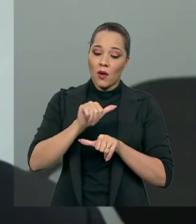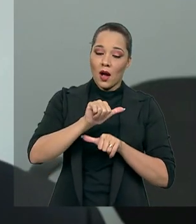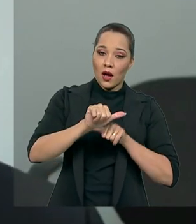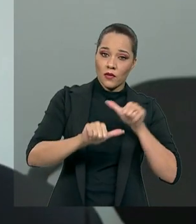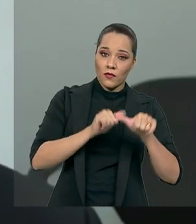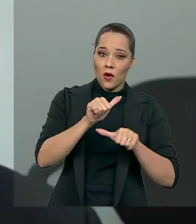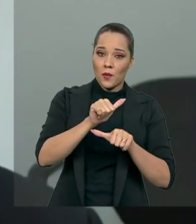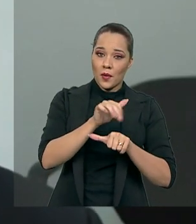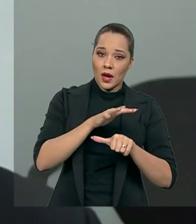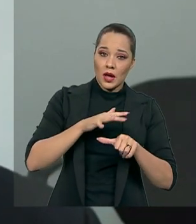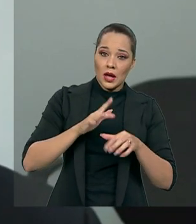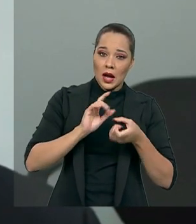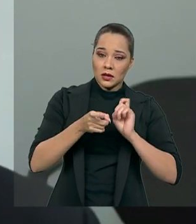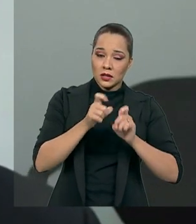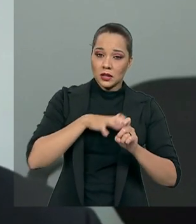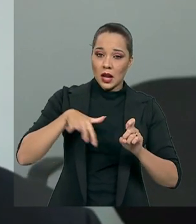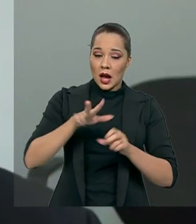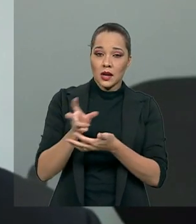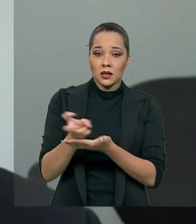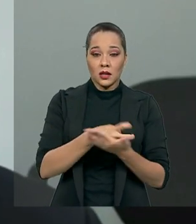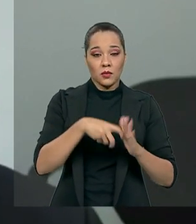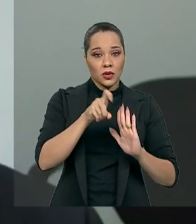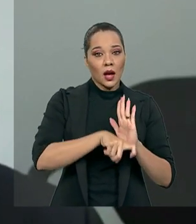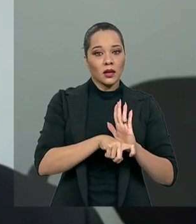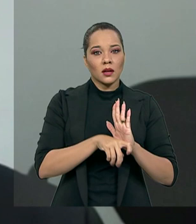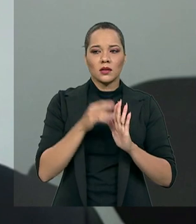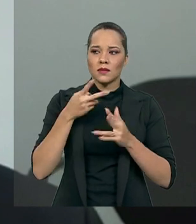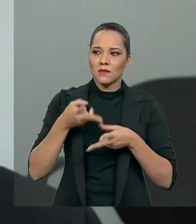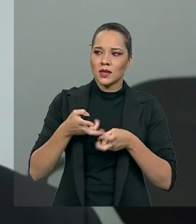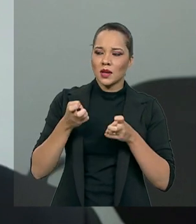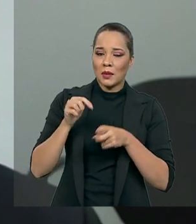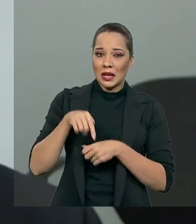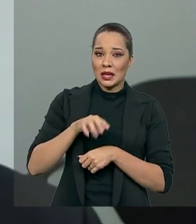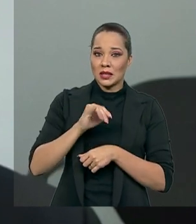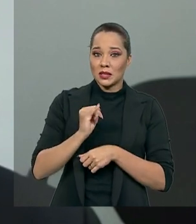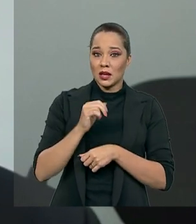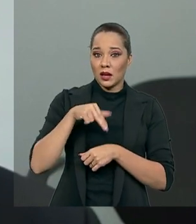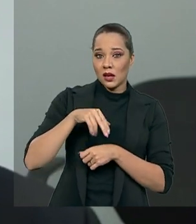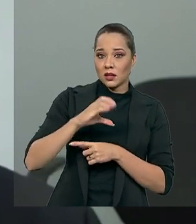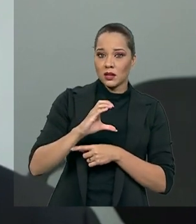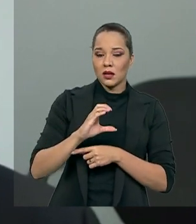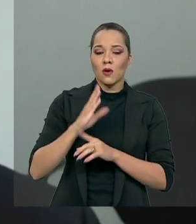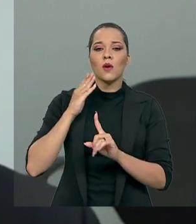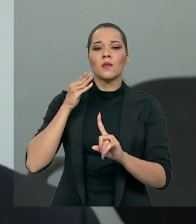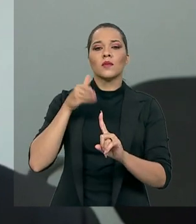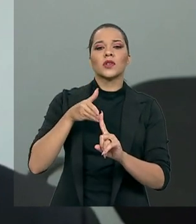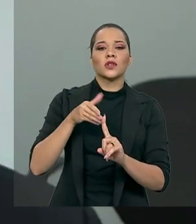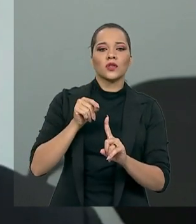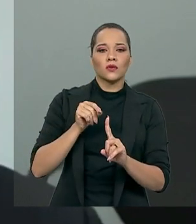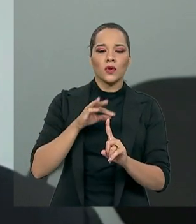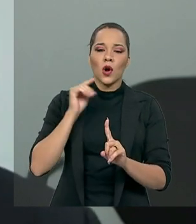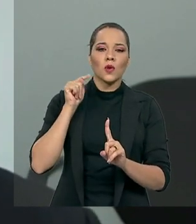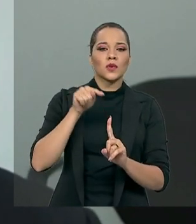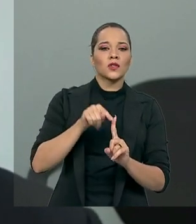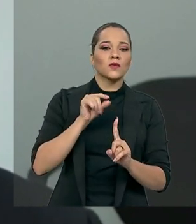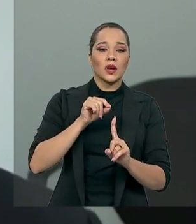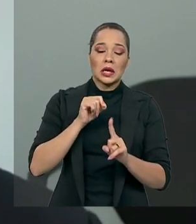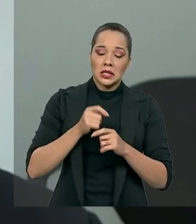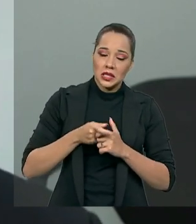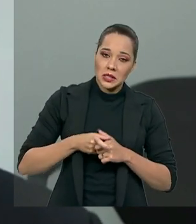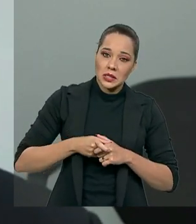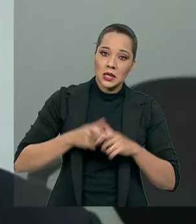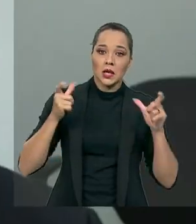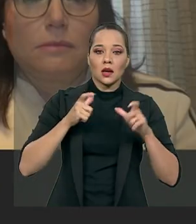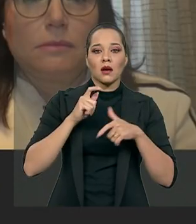nós aqui na CNI, a vemos como um objetivo, porque é o objetivo de acelerar o